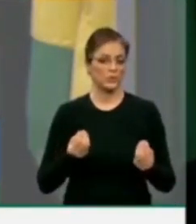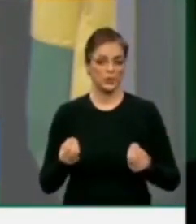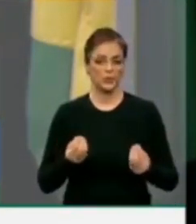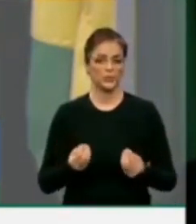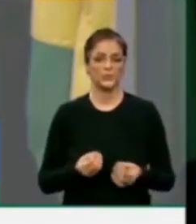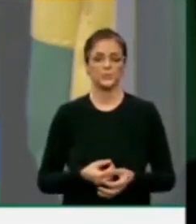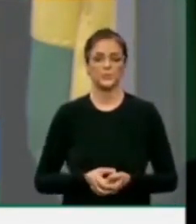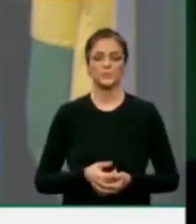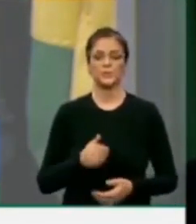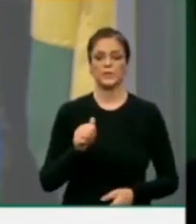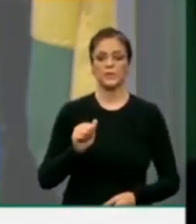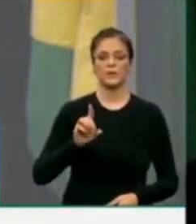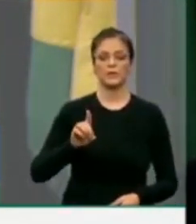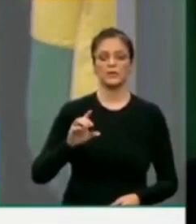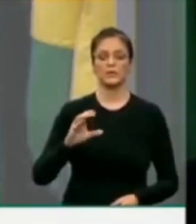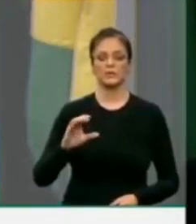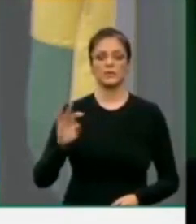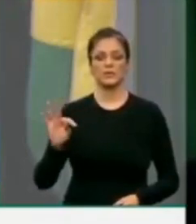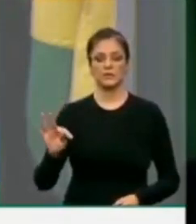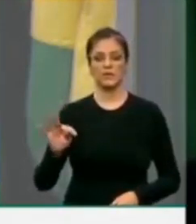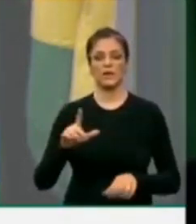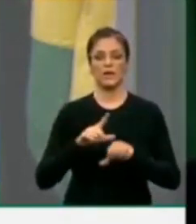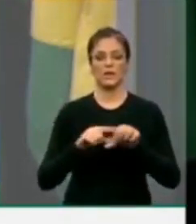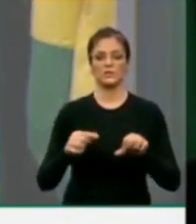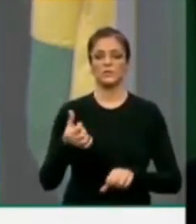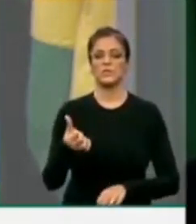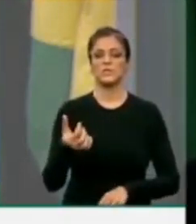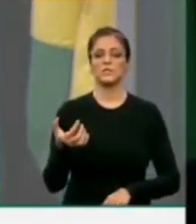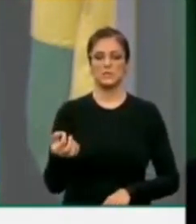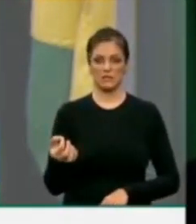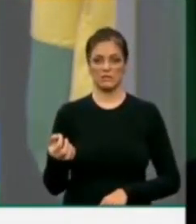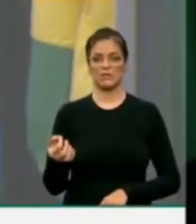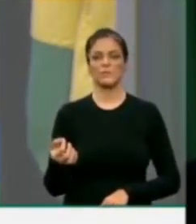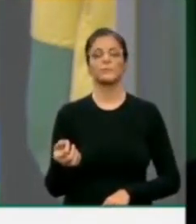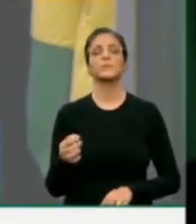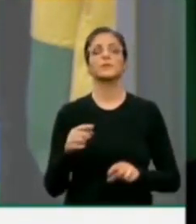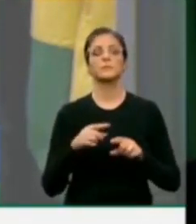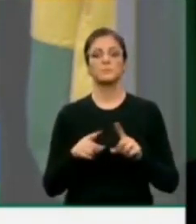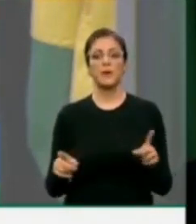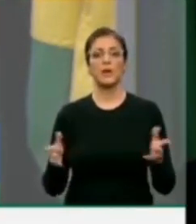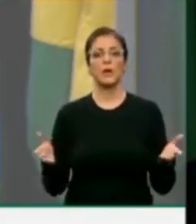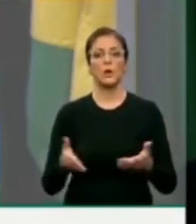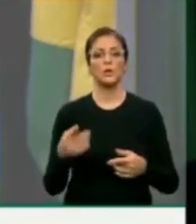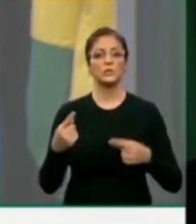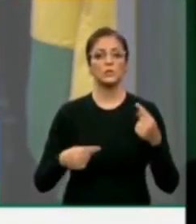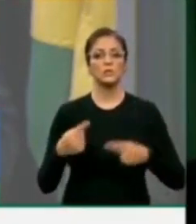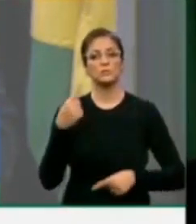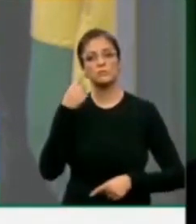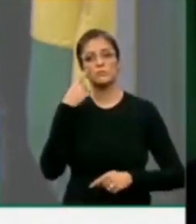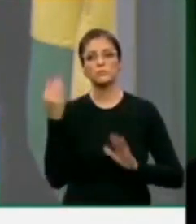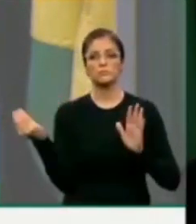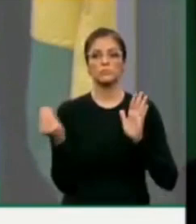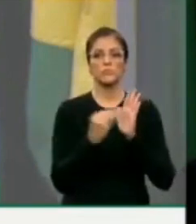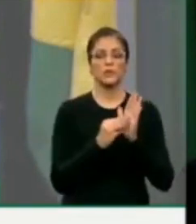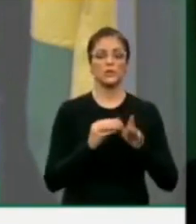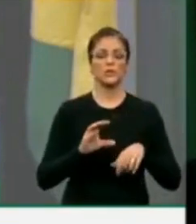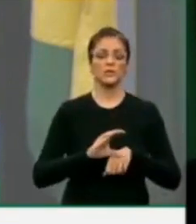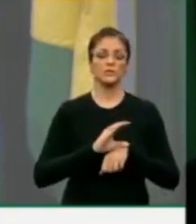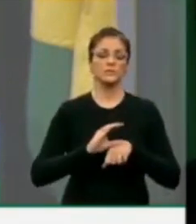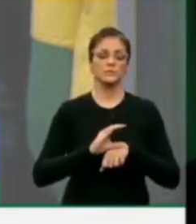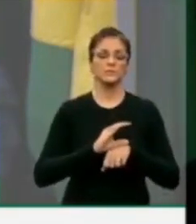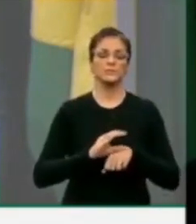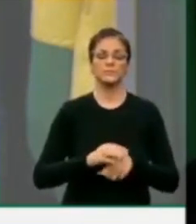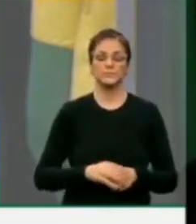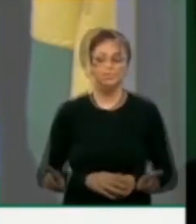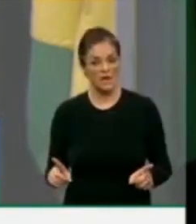pelas ADCTs no artigo 60. E agora há uma discussão para ele ser constitucionalizado. Só que